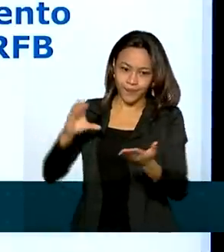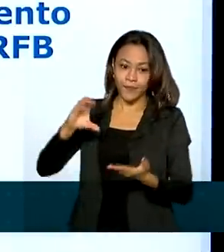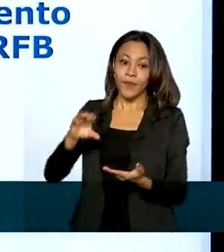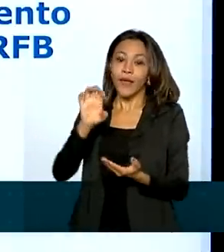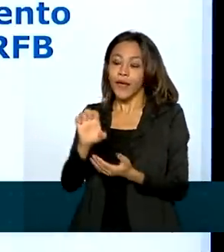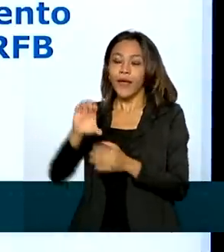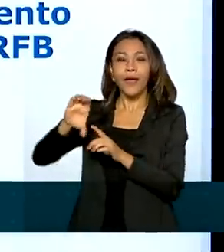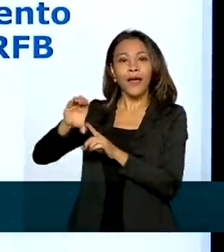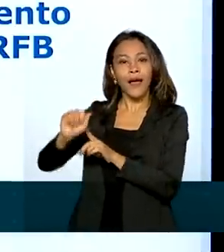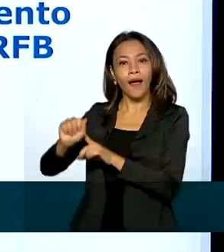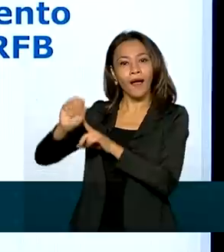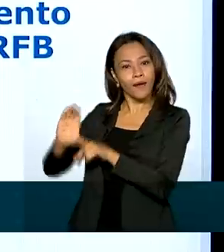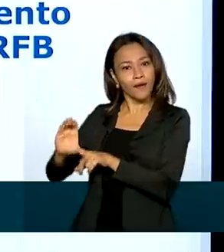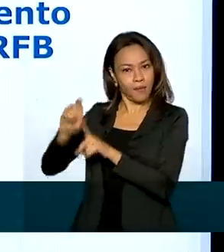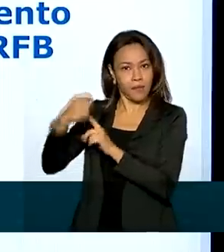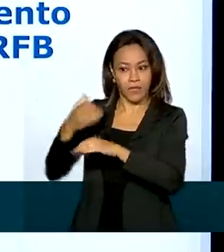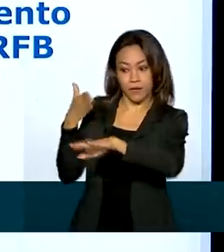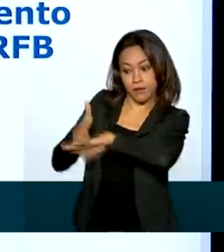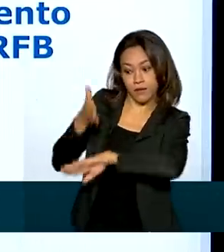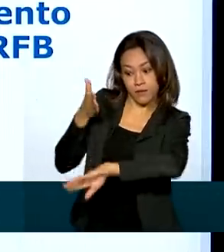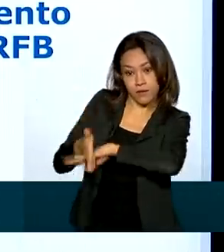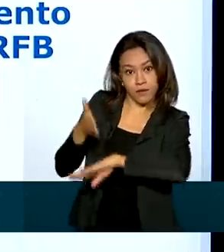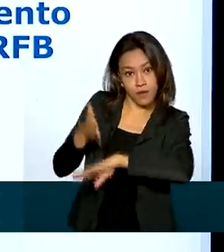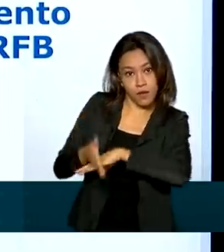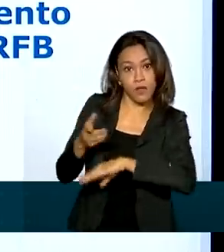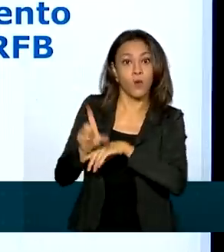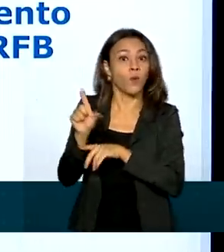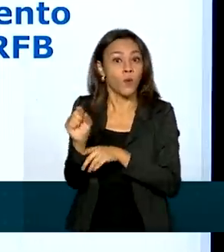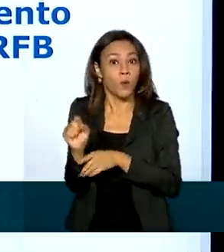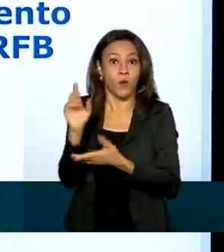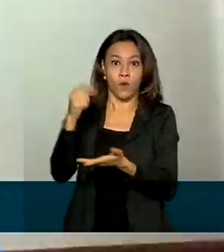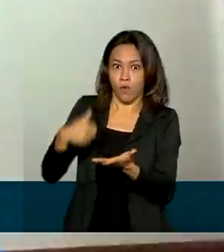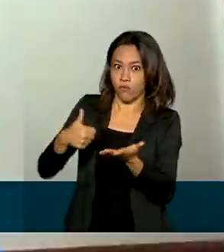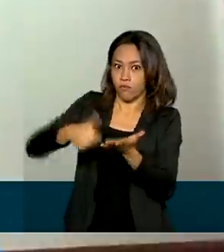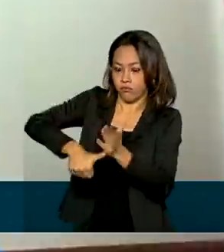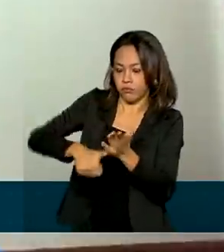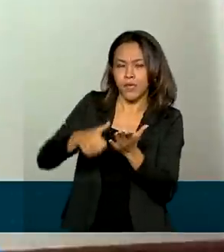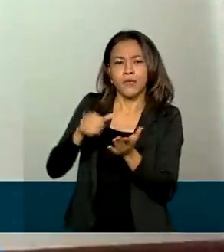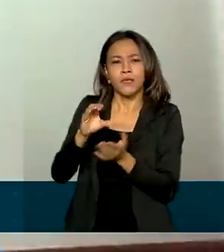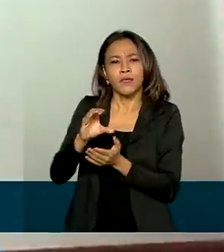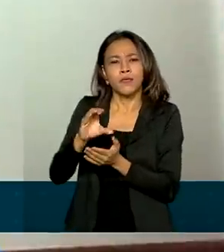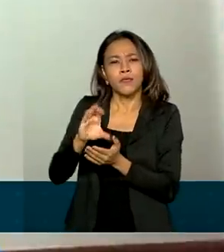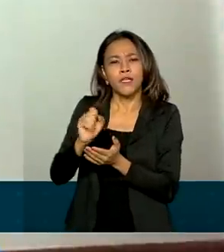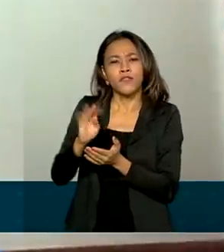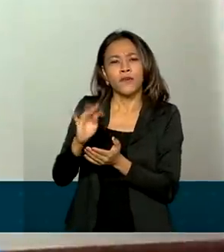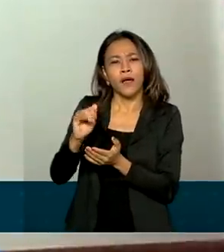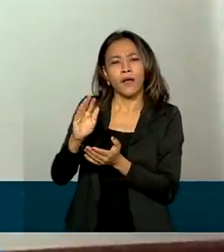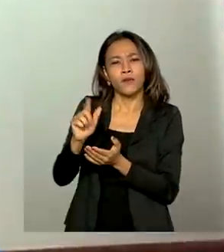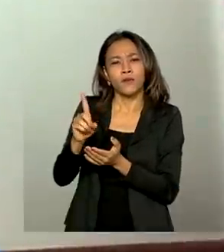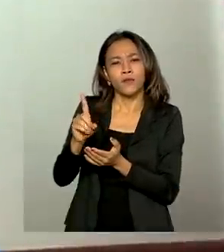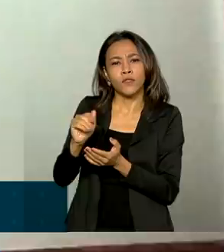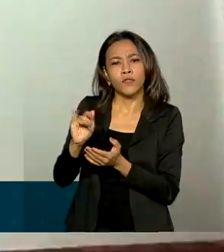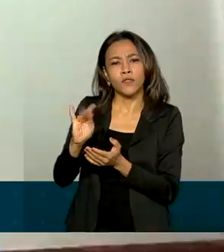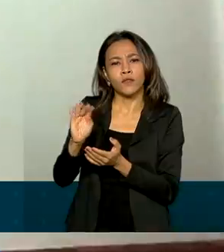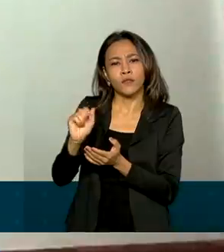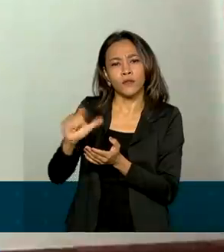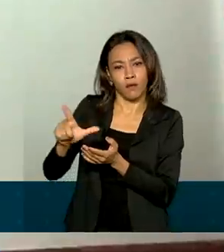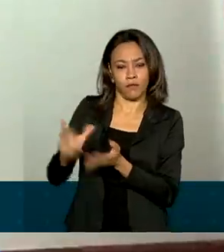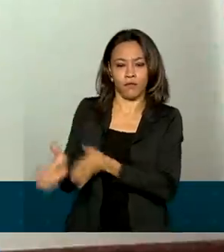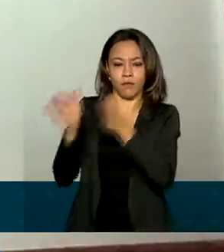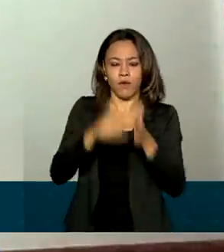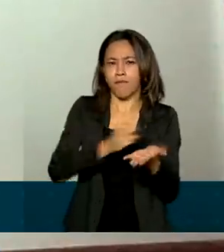o ECAC, e deve ser acessada com o certificado digital. Mais de 300 prefeituras que se